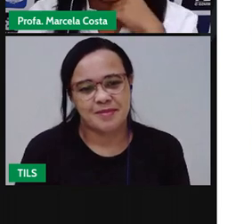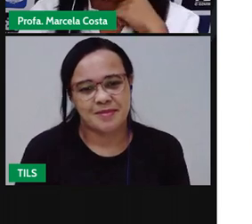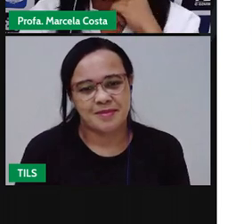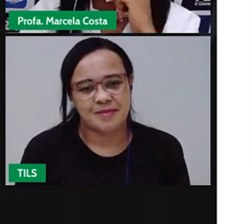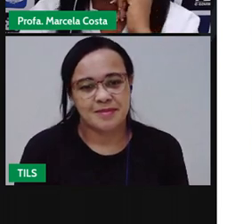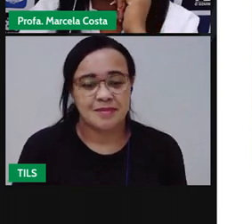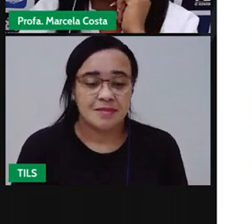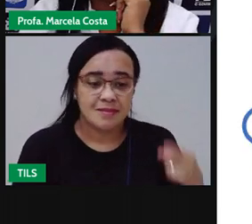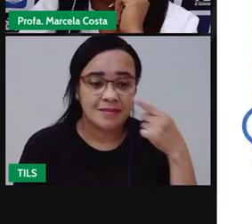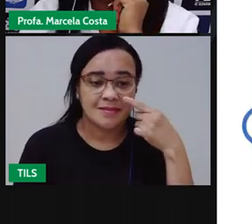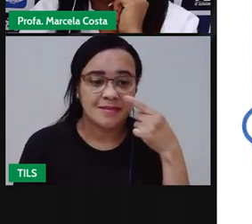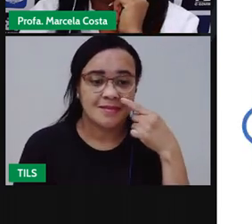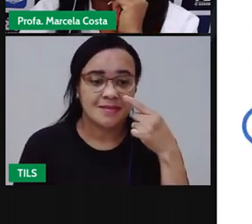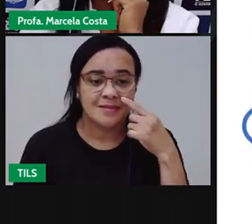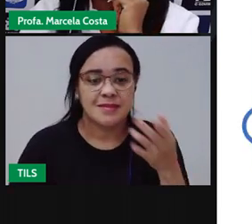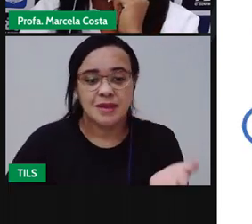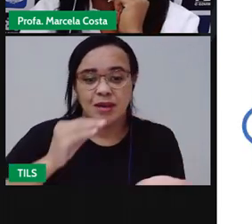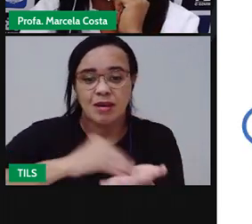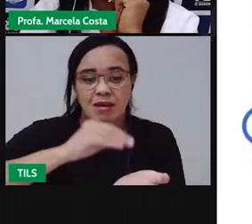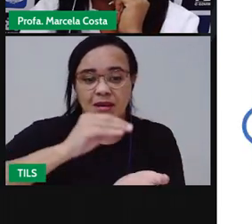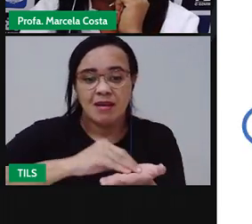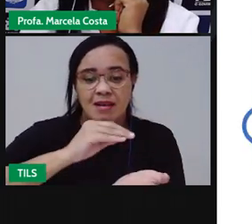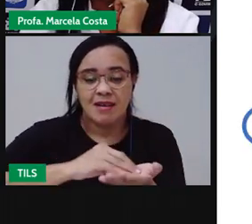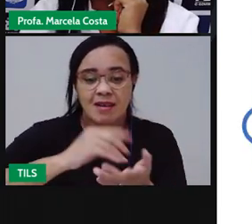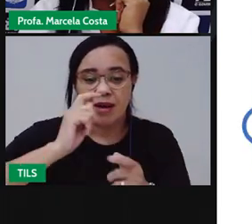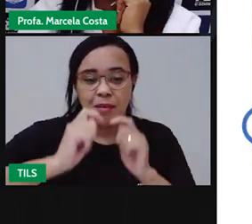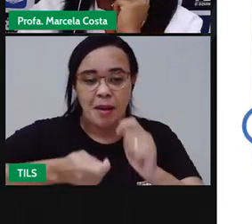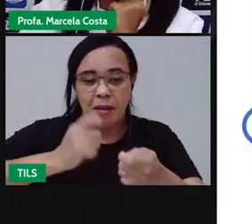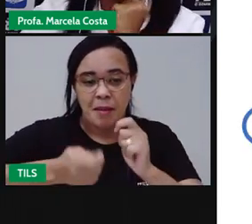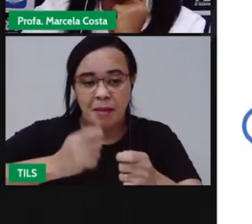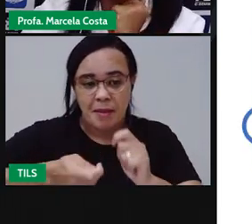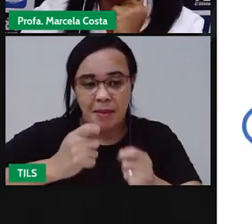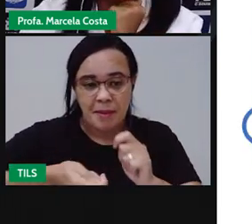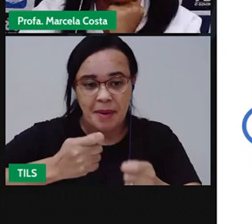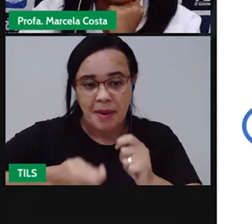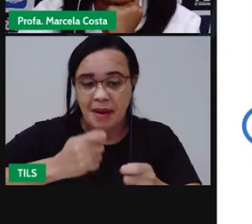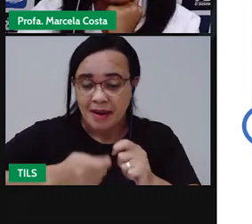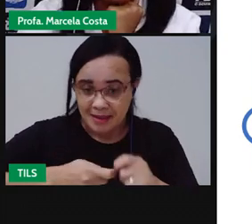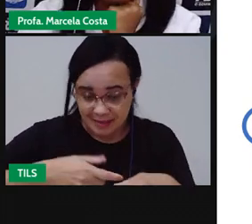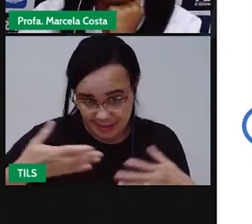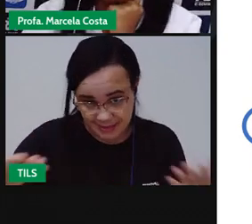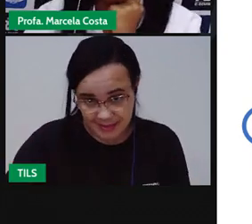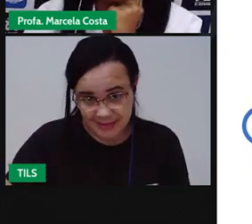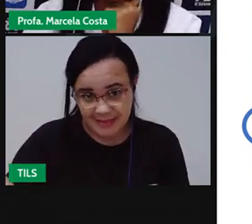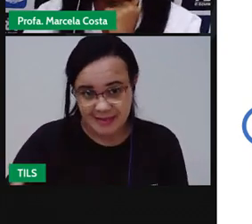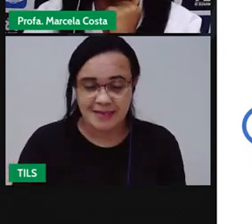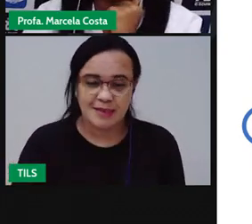Ó, tá faltando o pandeiro, né? Que aqui não tem.